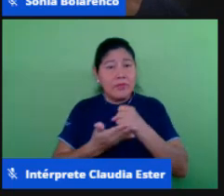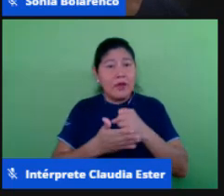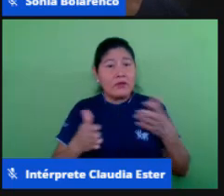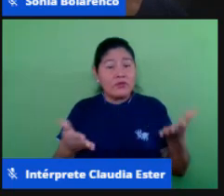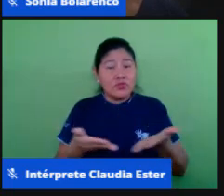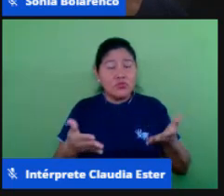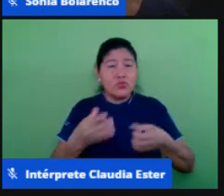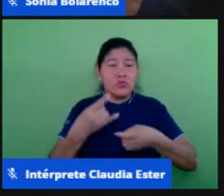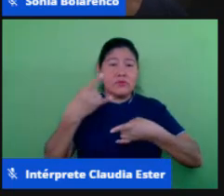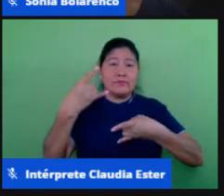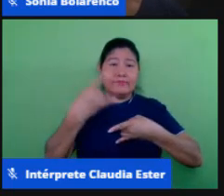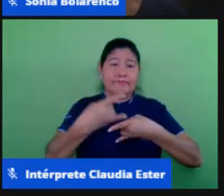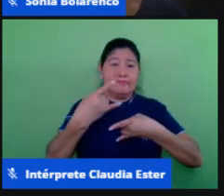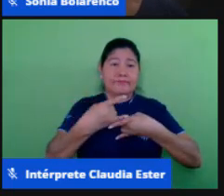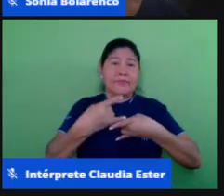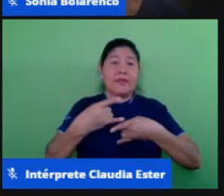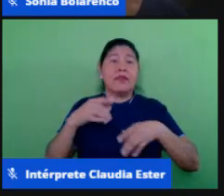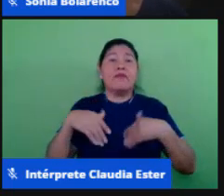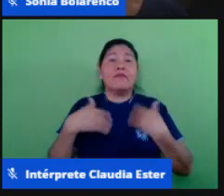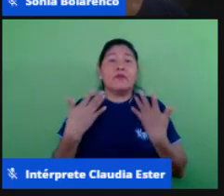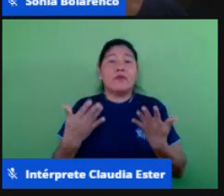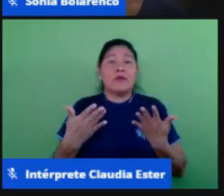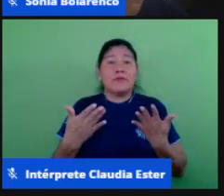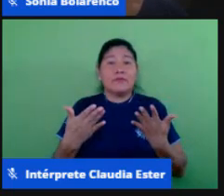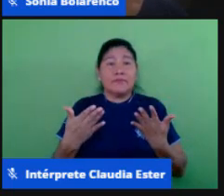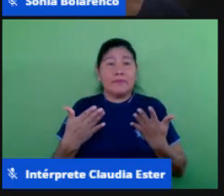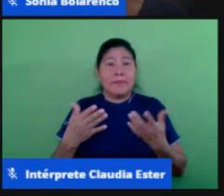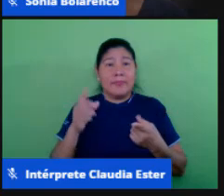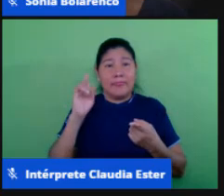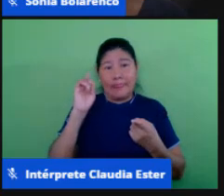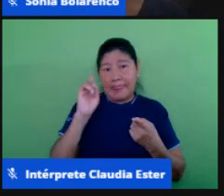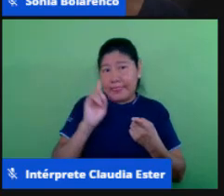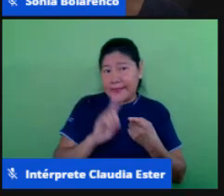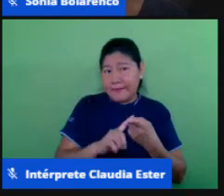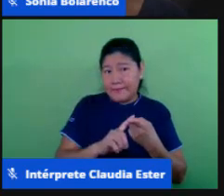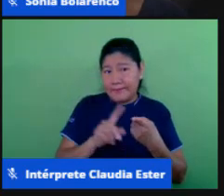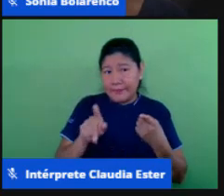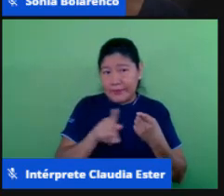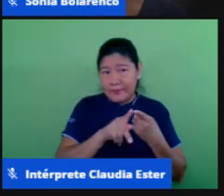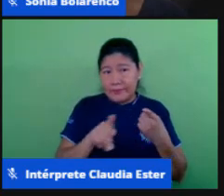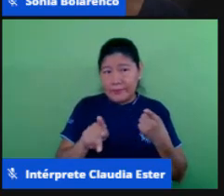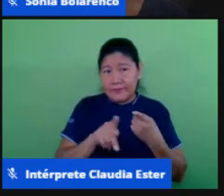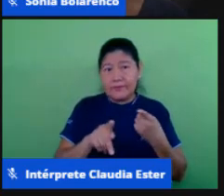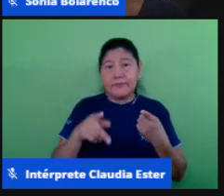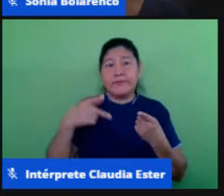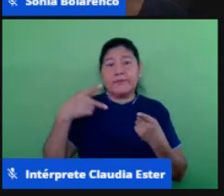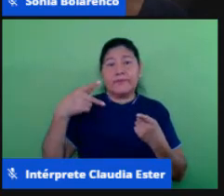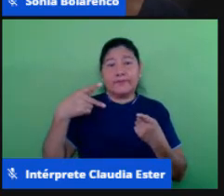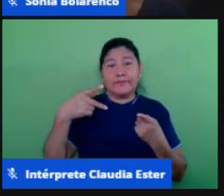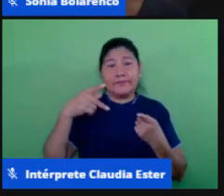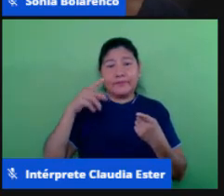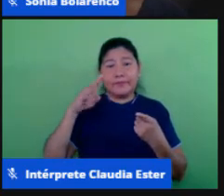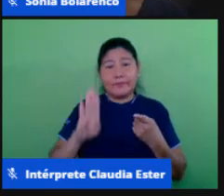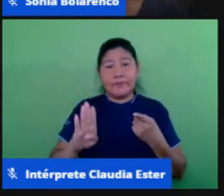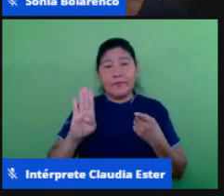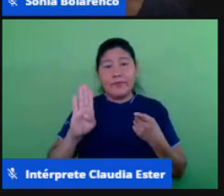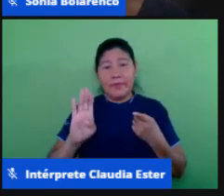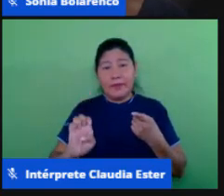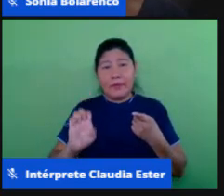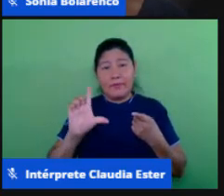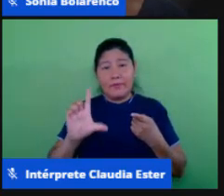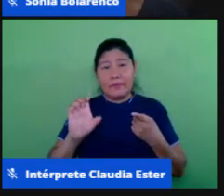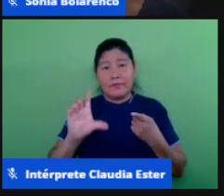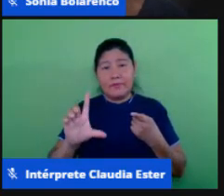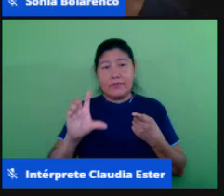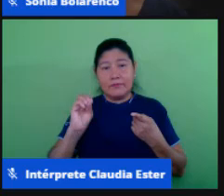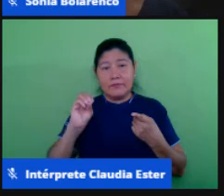né Beloni professora da Universidade Federal de Santa Catarina concebe